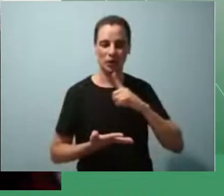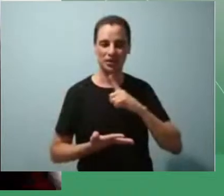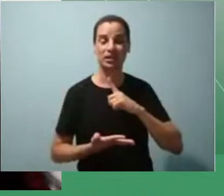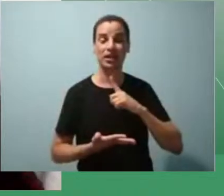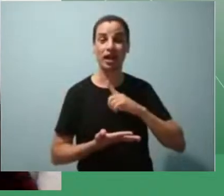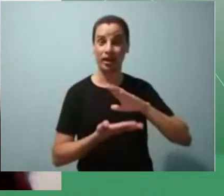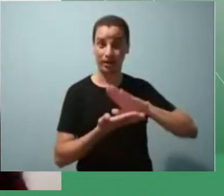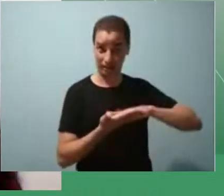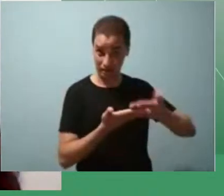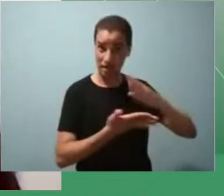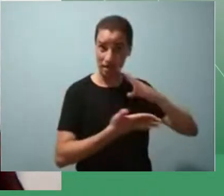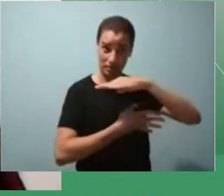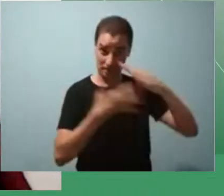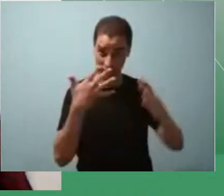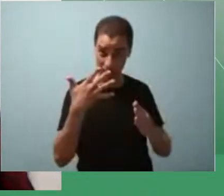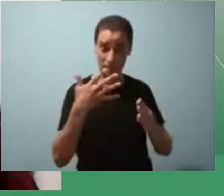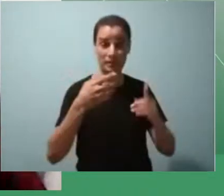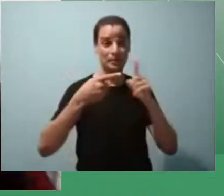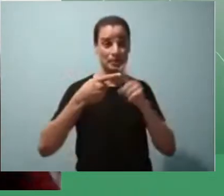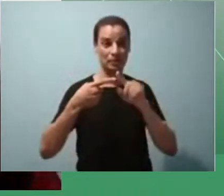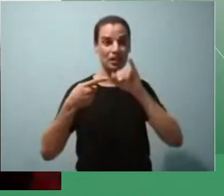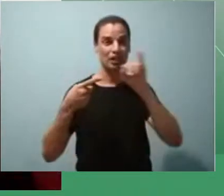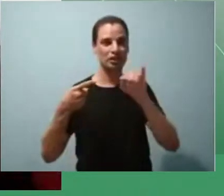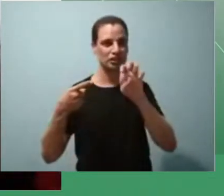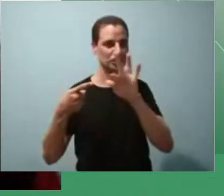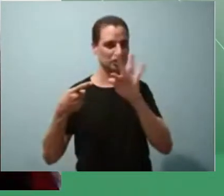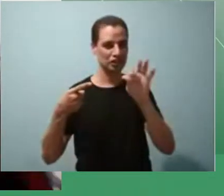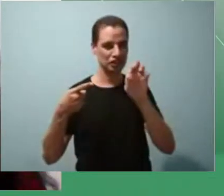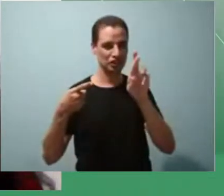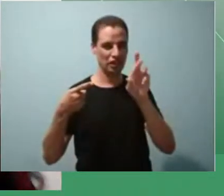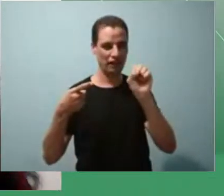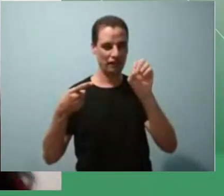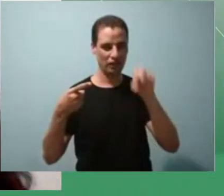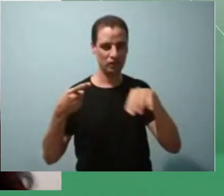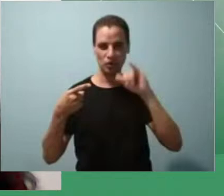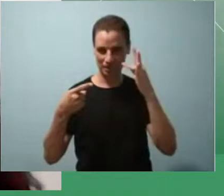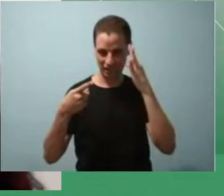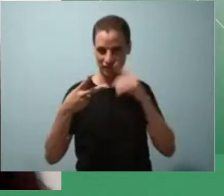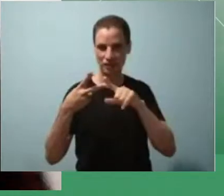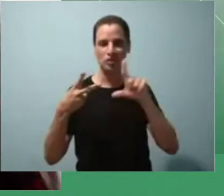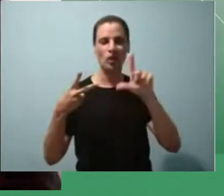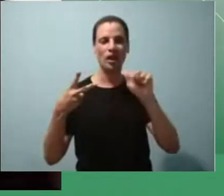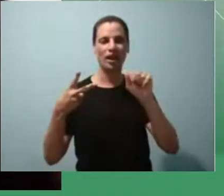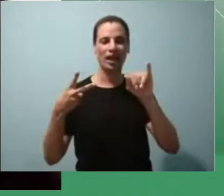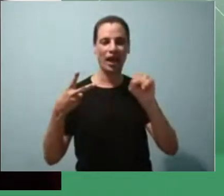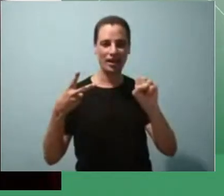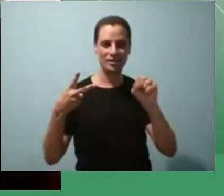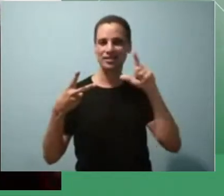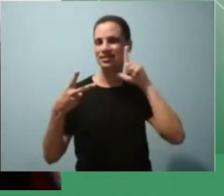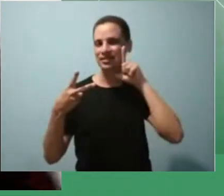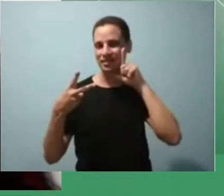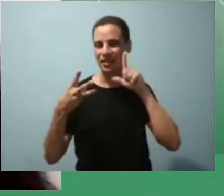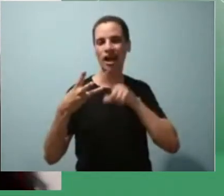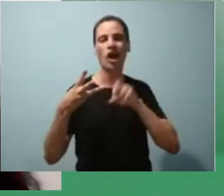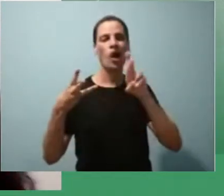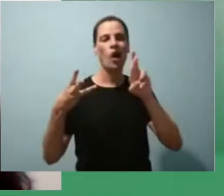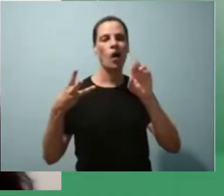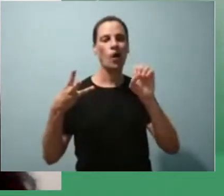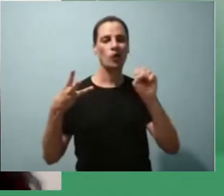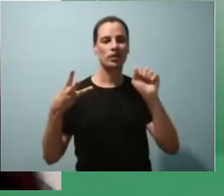intérprete o Jefferson, a Laís e a Rosana. Além disso,